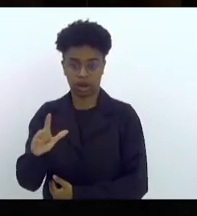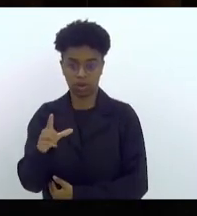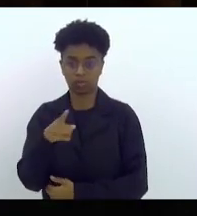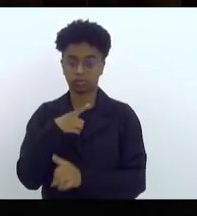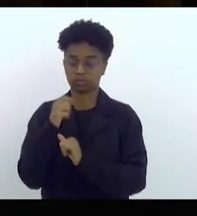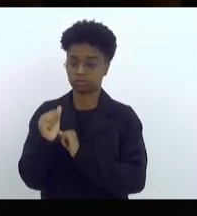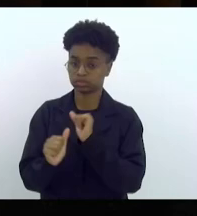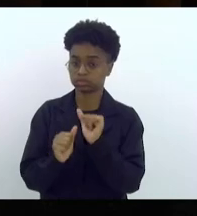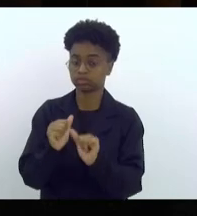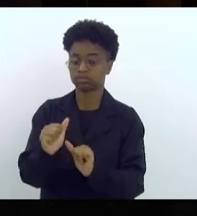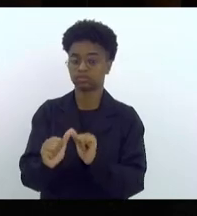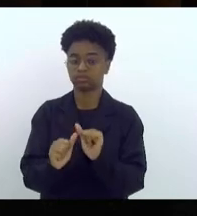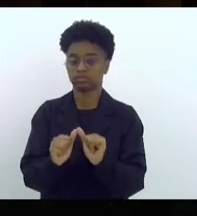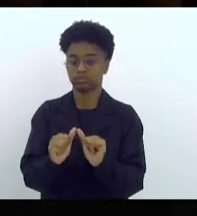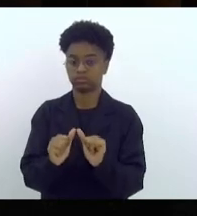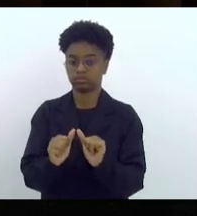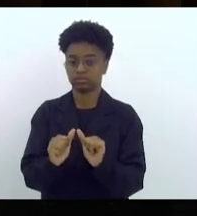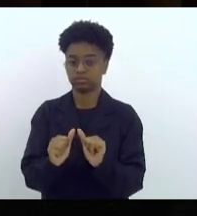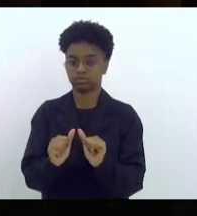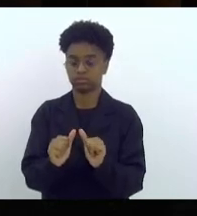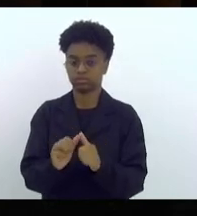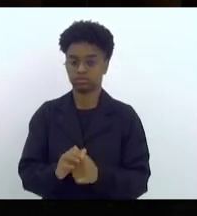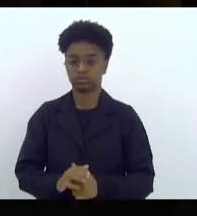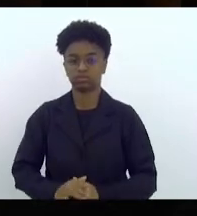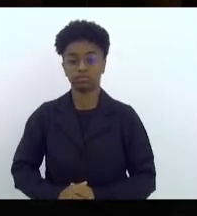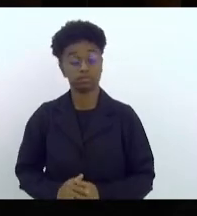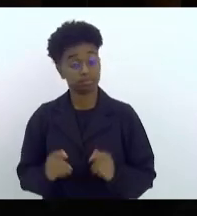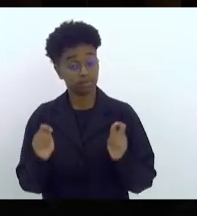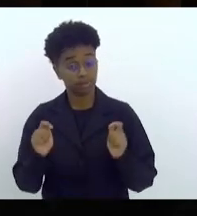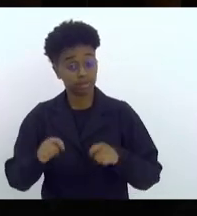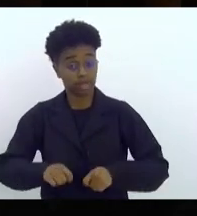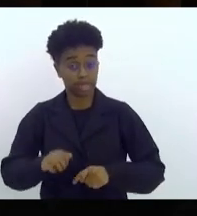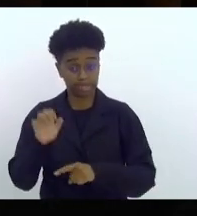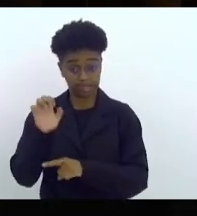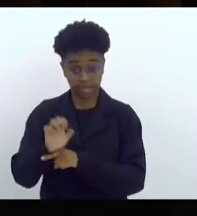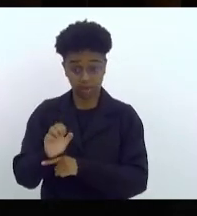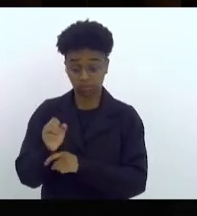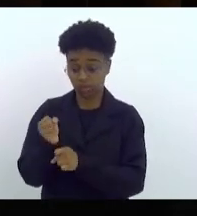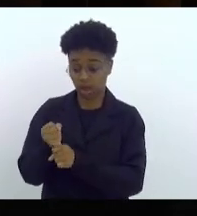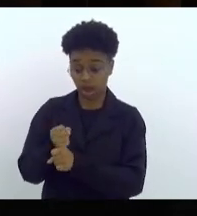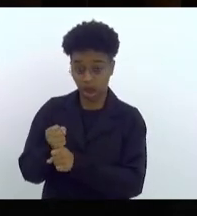para que os estados, ano a ano,